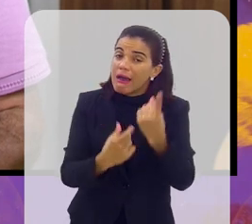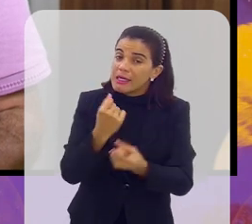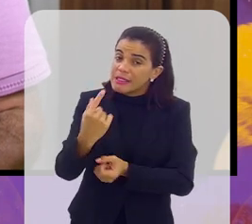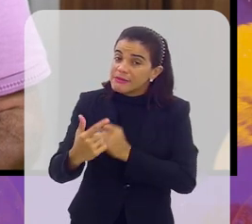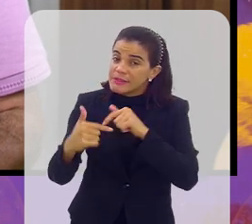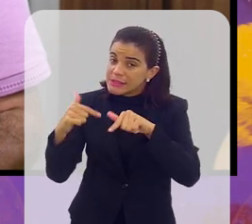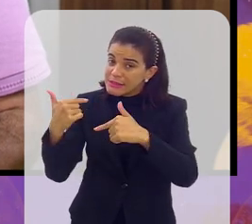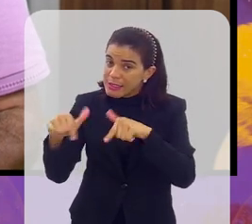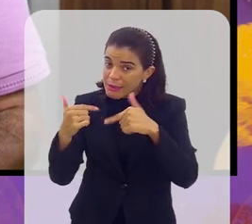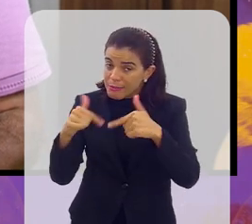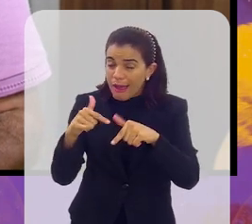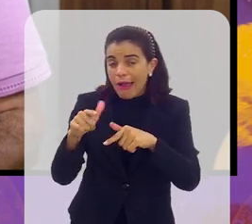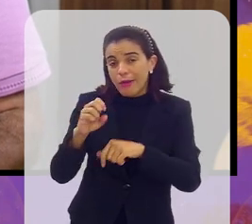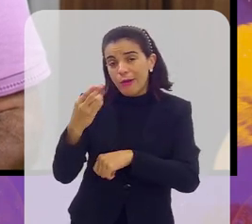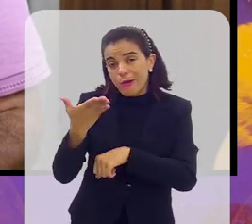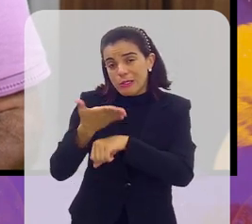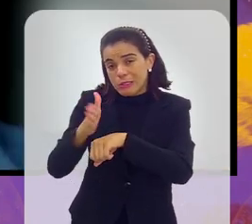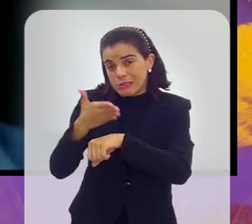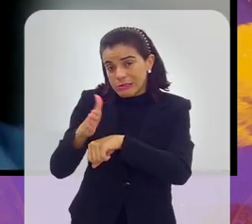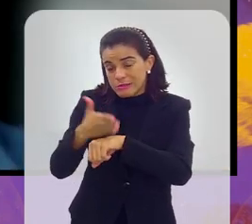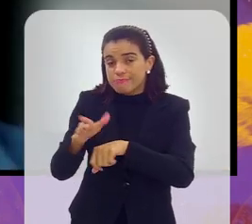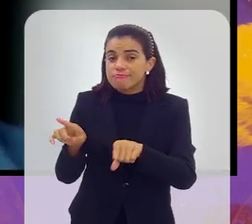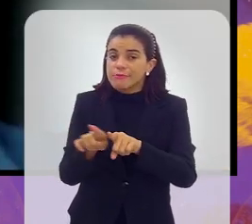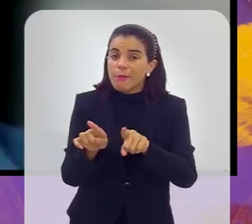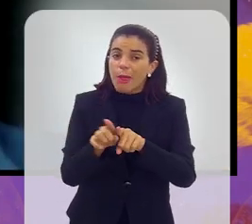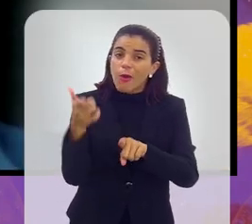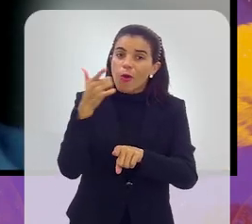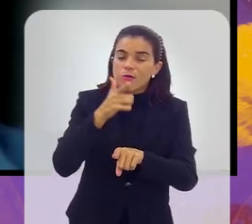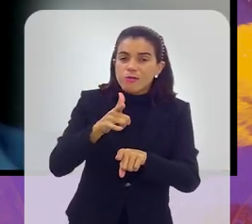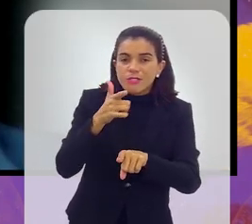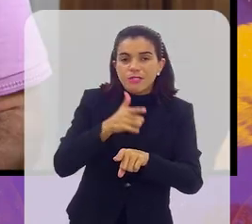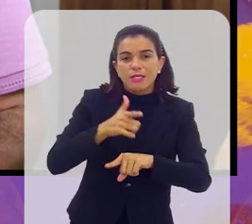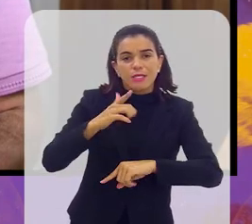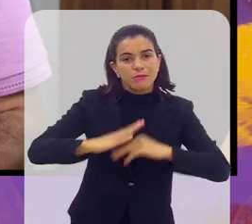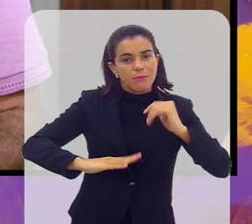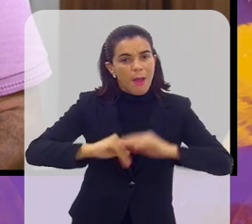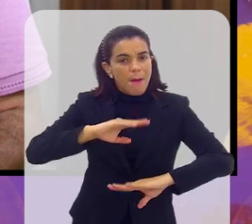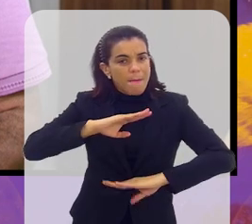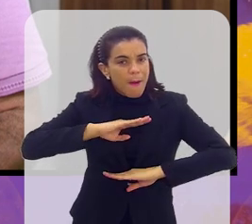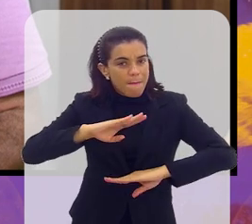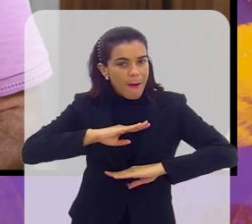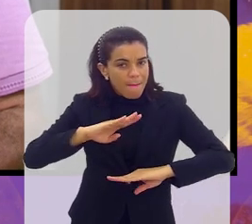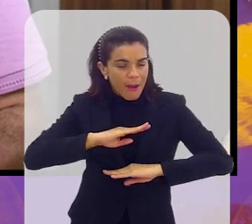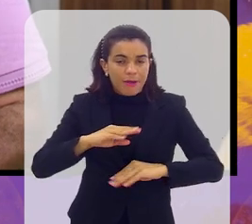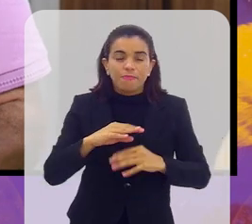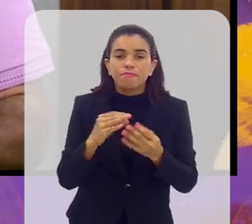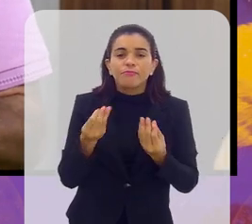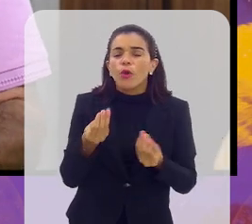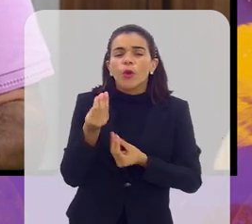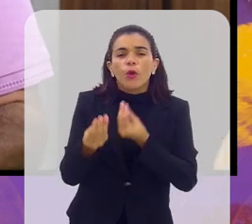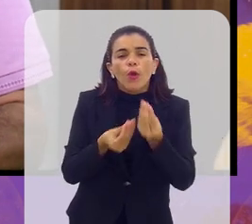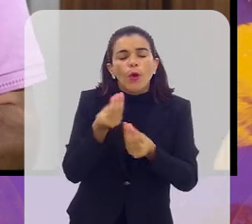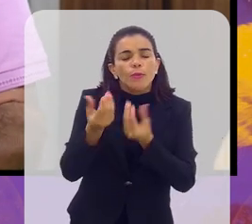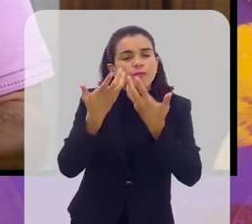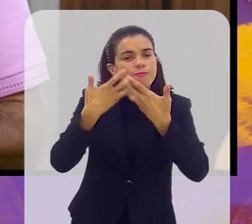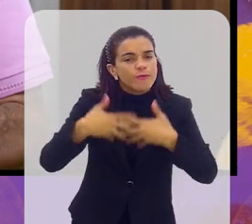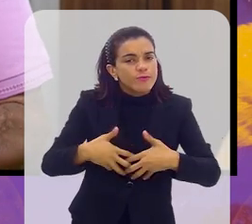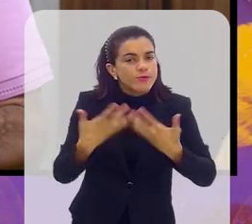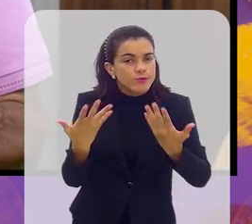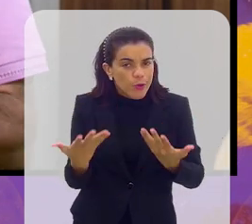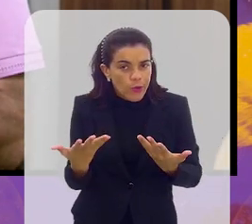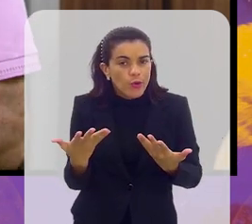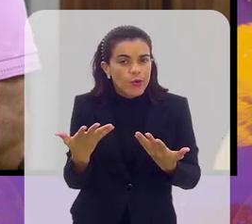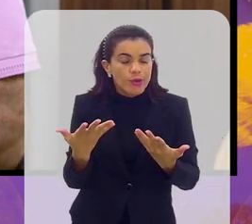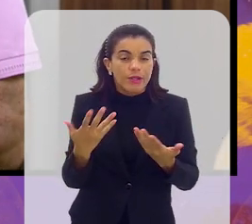trabalho, quem já trabalha, quem está fazendo um estágio, para poder também treinar e ter uma boa participação na competição. Como é que é isso? Como é que